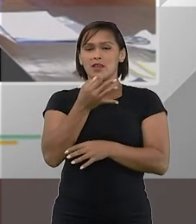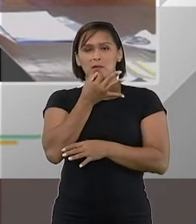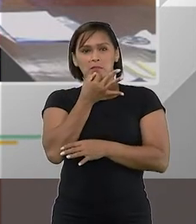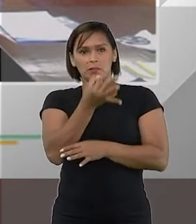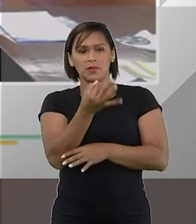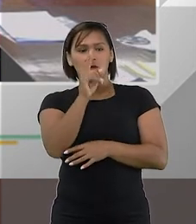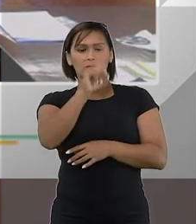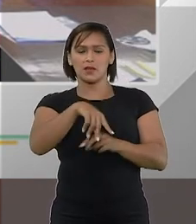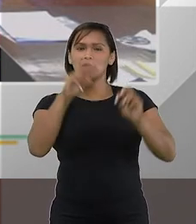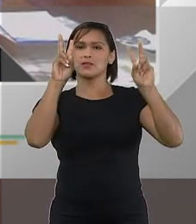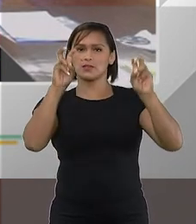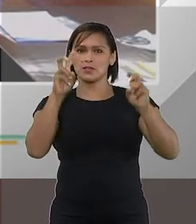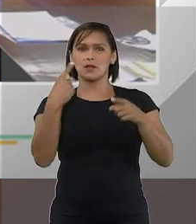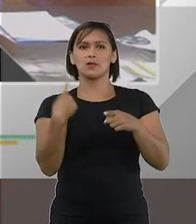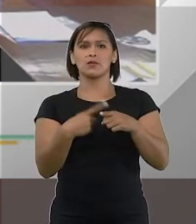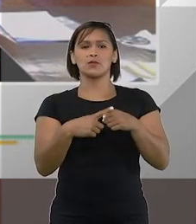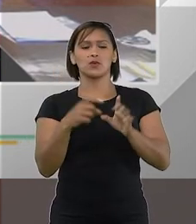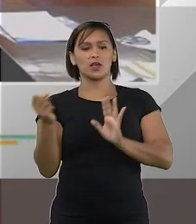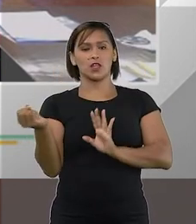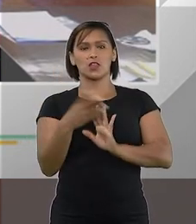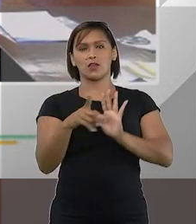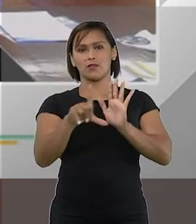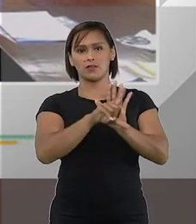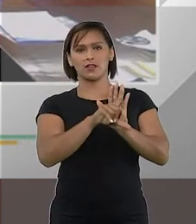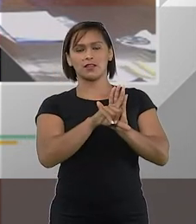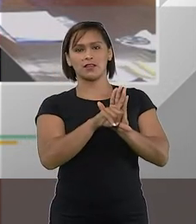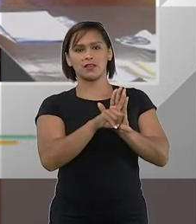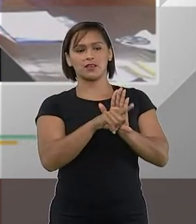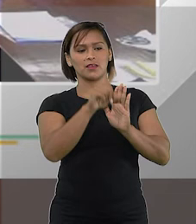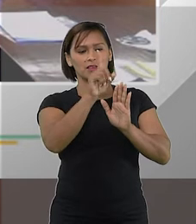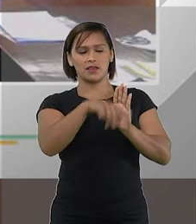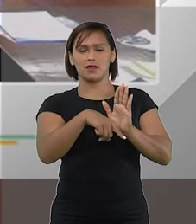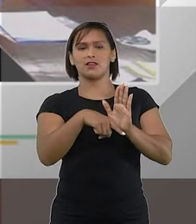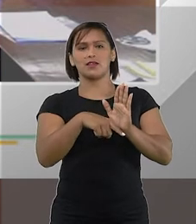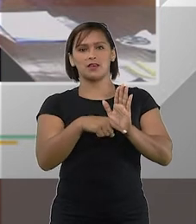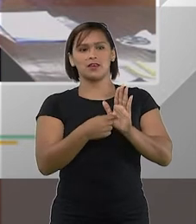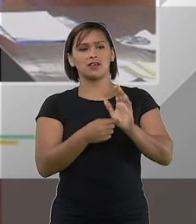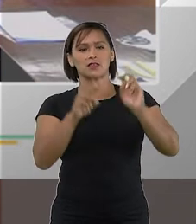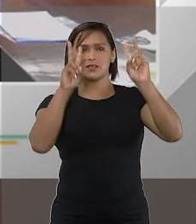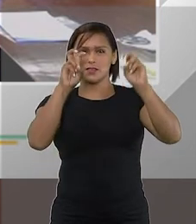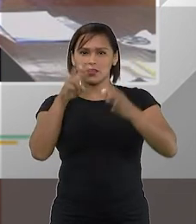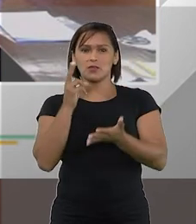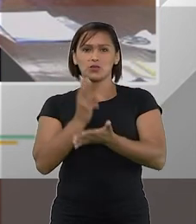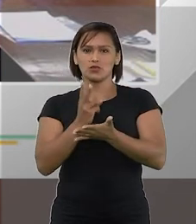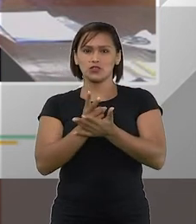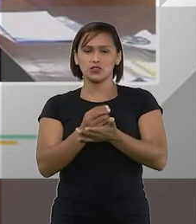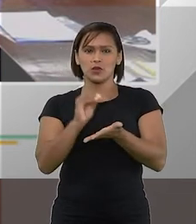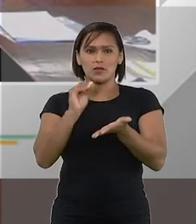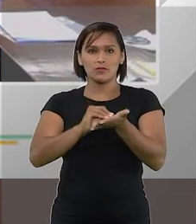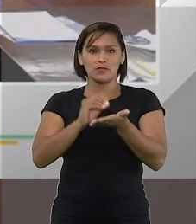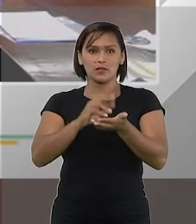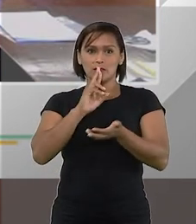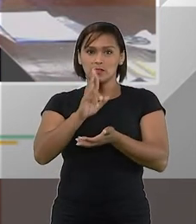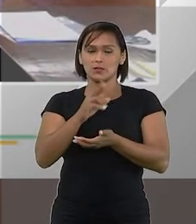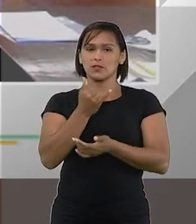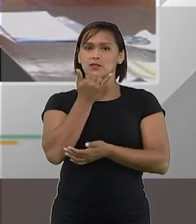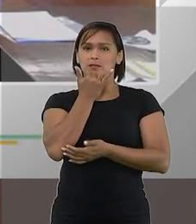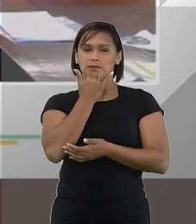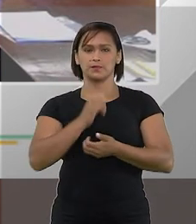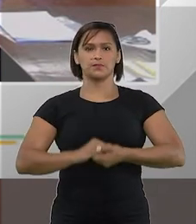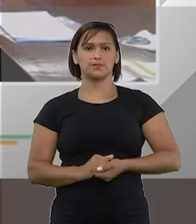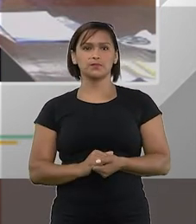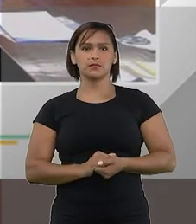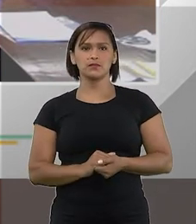de falar nisso porque com a nova lei esse tema permanece em aberto desculpe